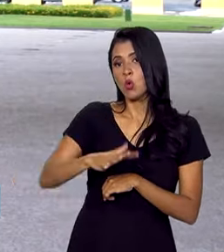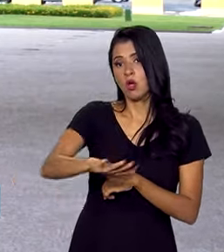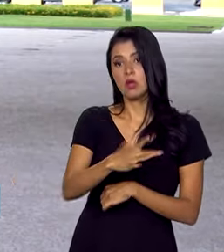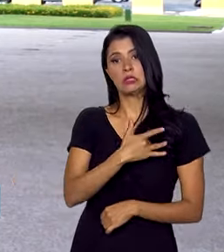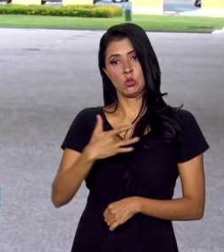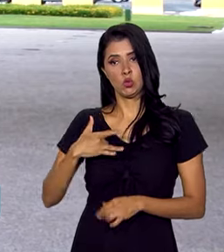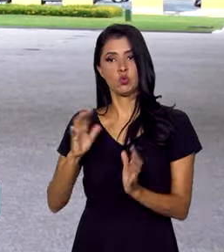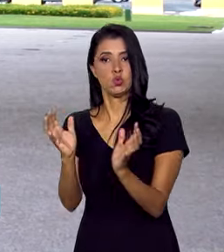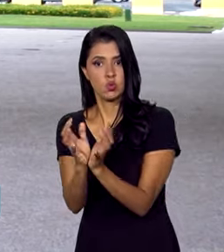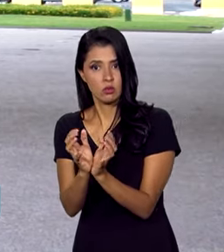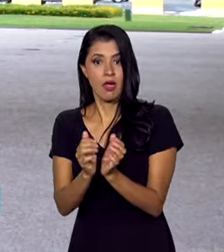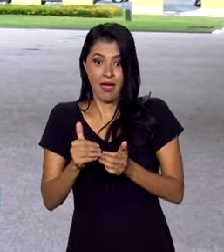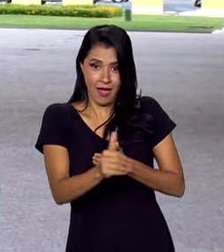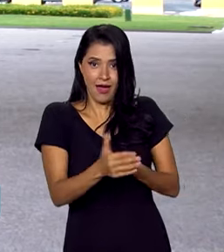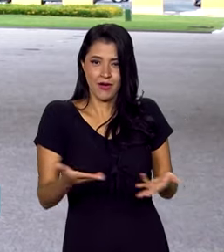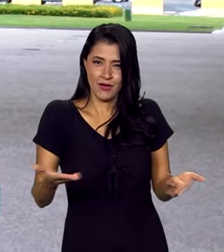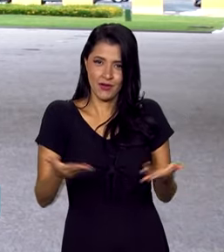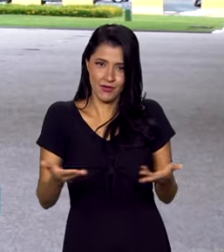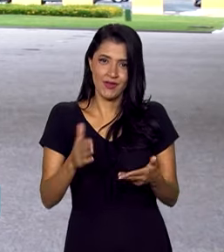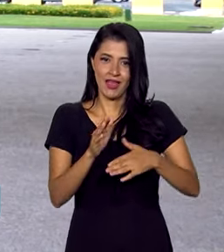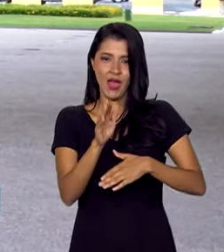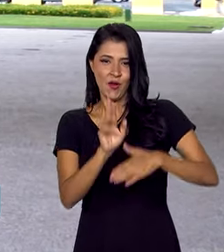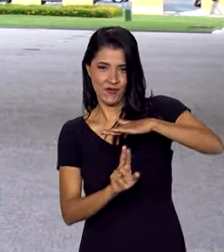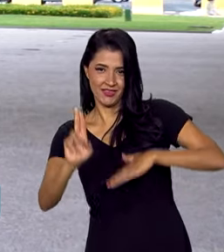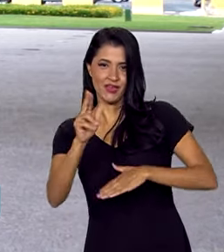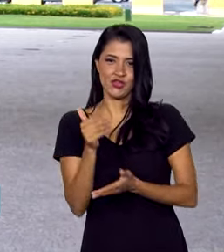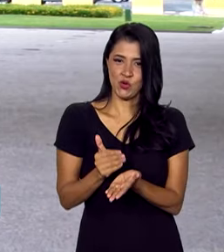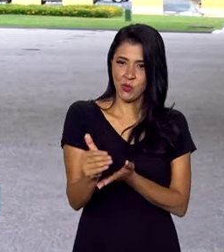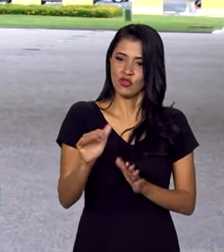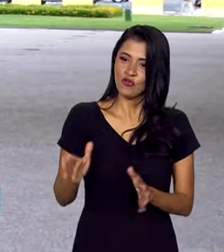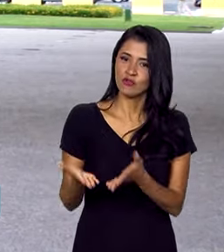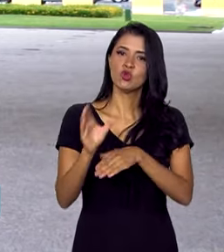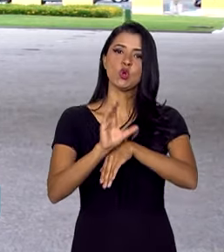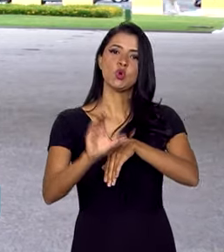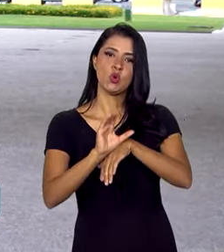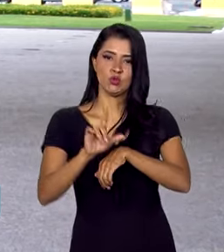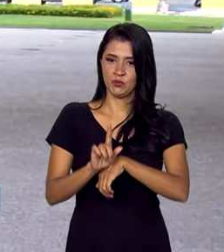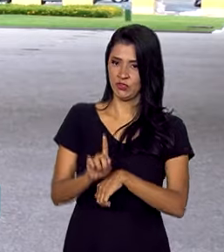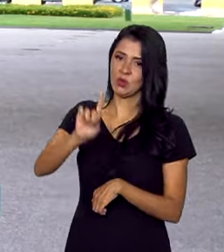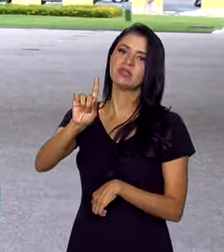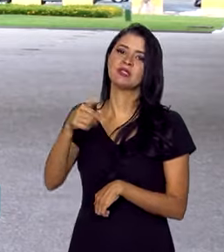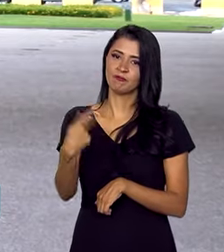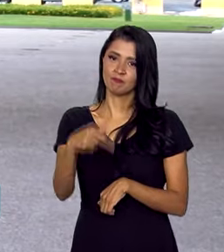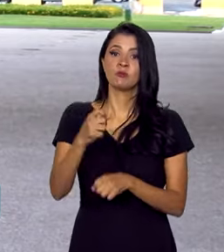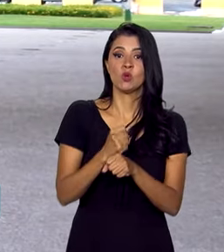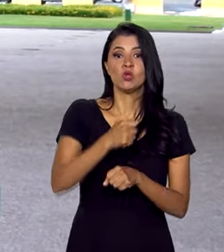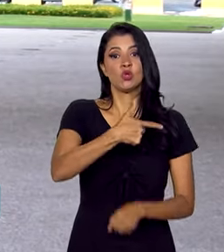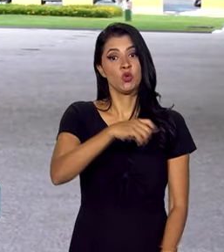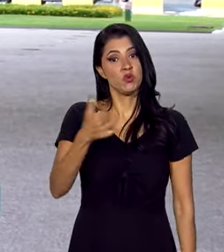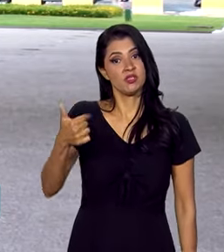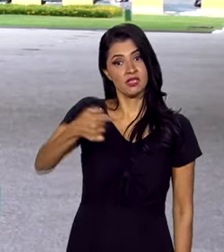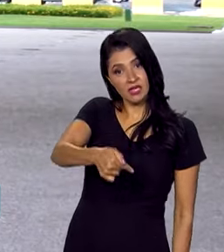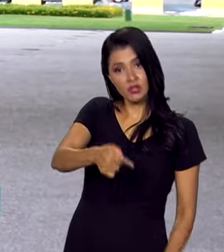saúde coletiva. A partir daí, as universidades começaram a oferecer os cursos de graduação. E em 2017,